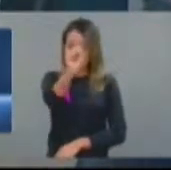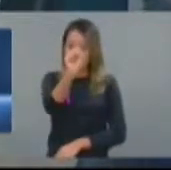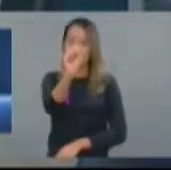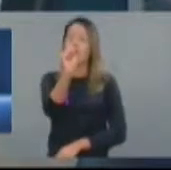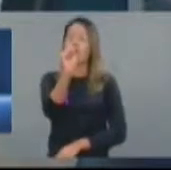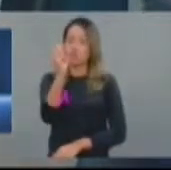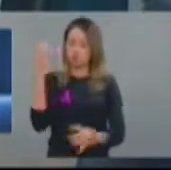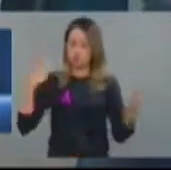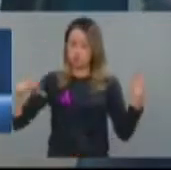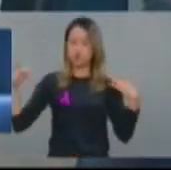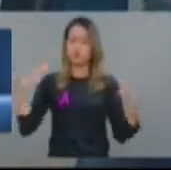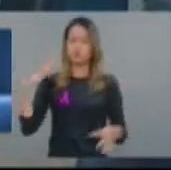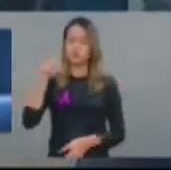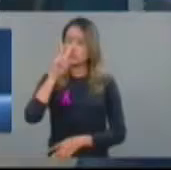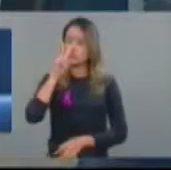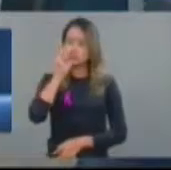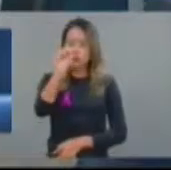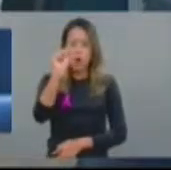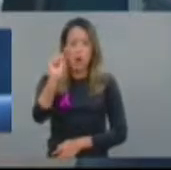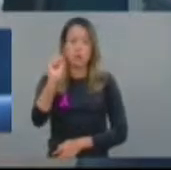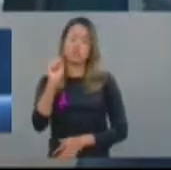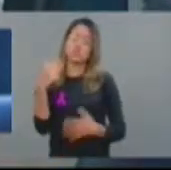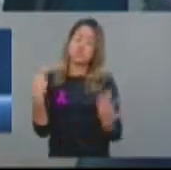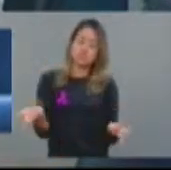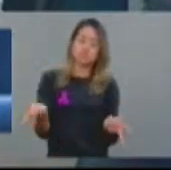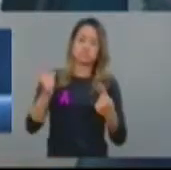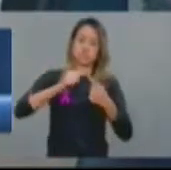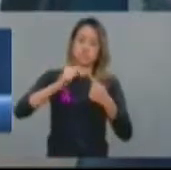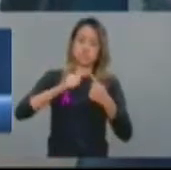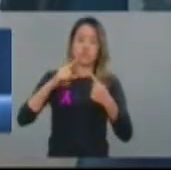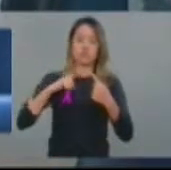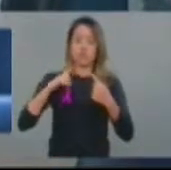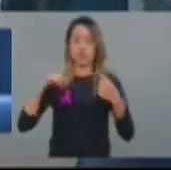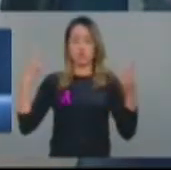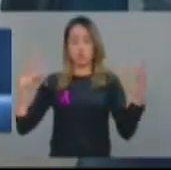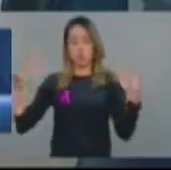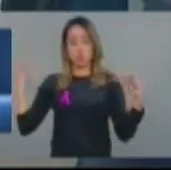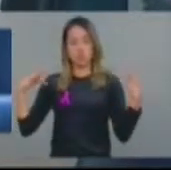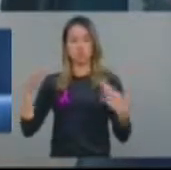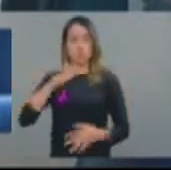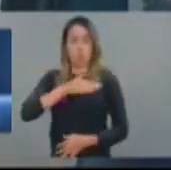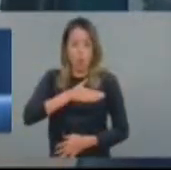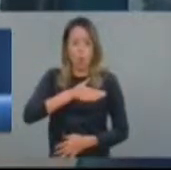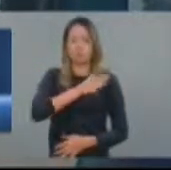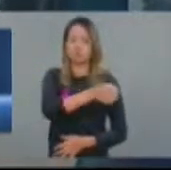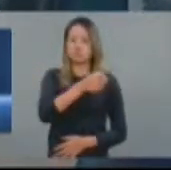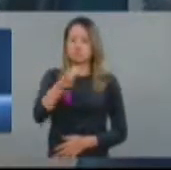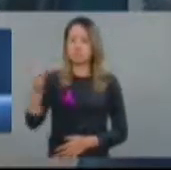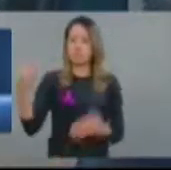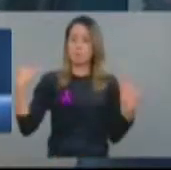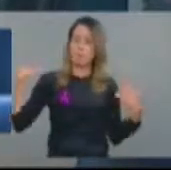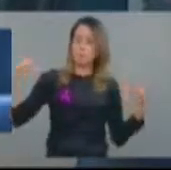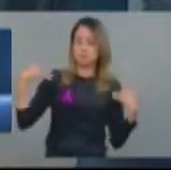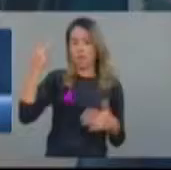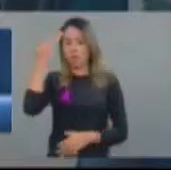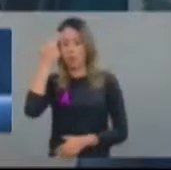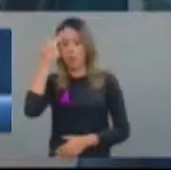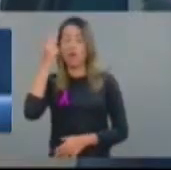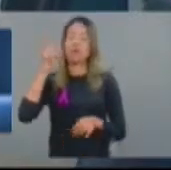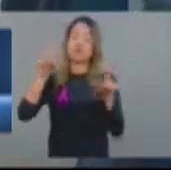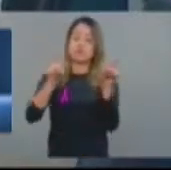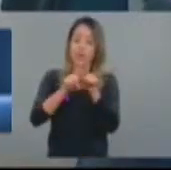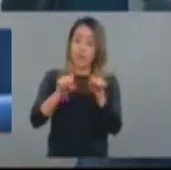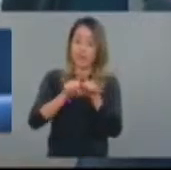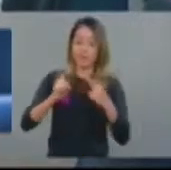muito forte. Seja ele o turismo religioso, através de Nossa Senhora de Fátima e São Benedito, que no último dia 13 agora